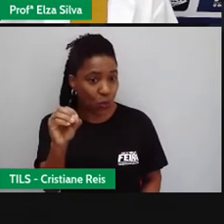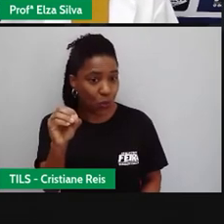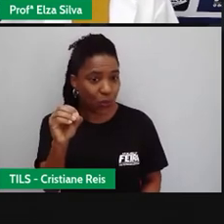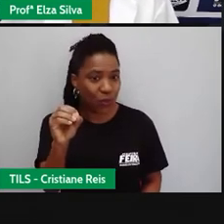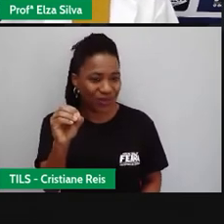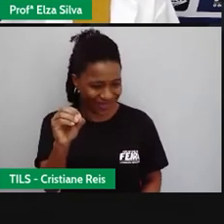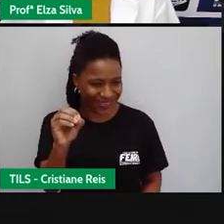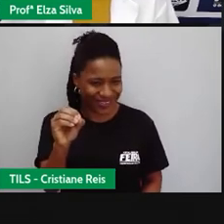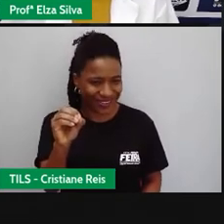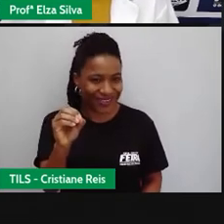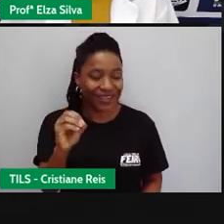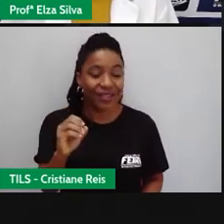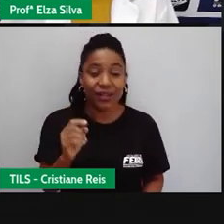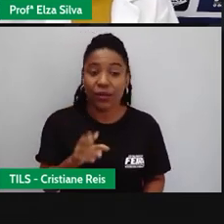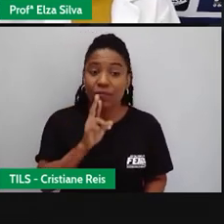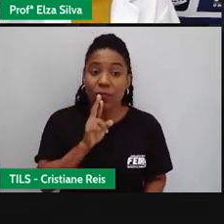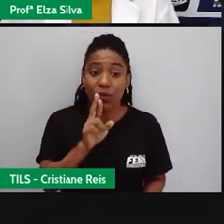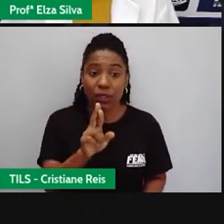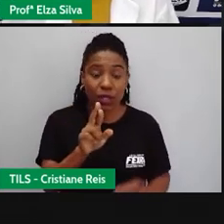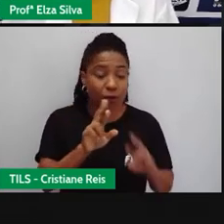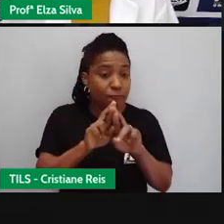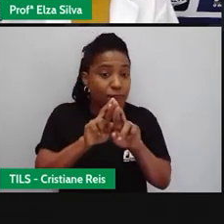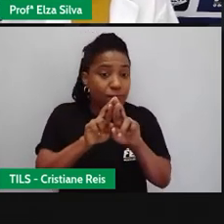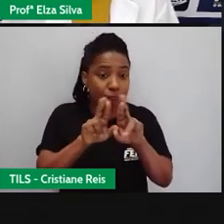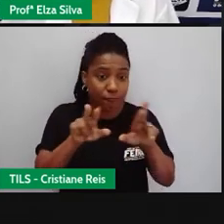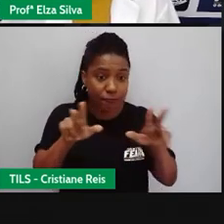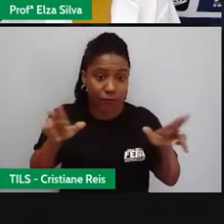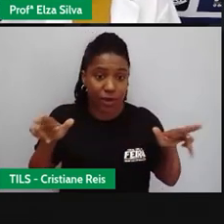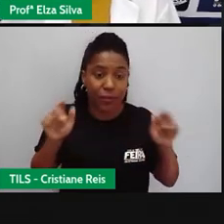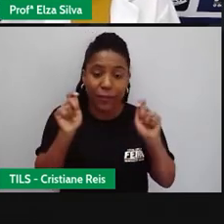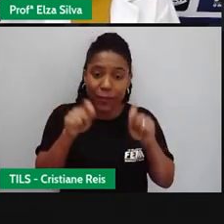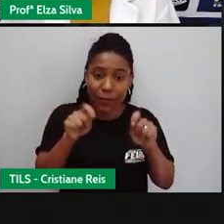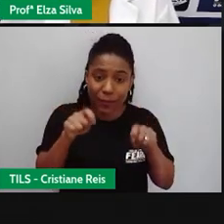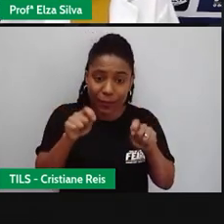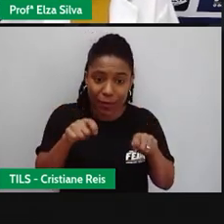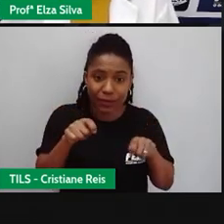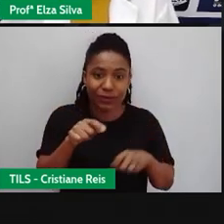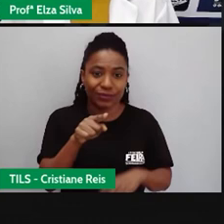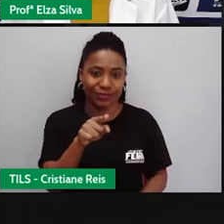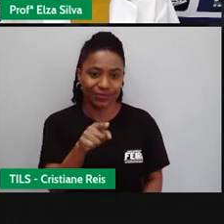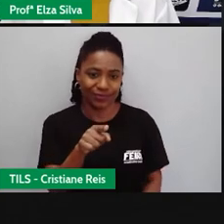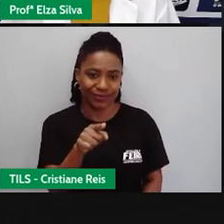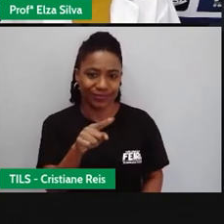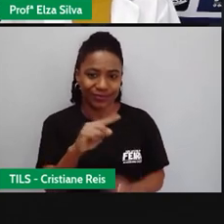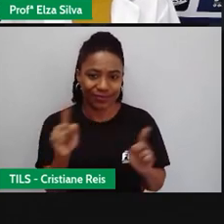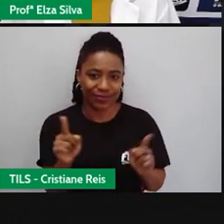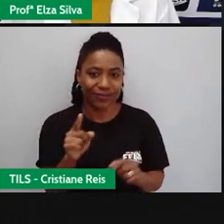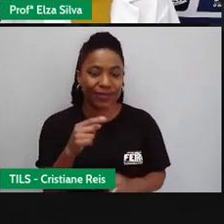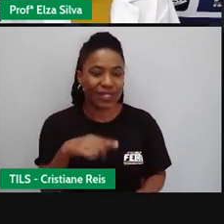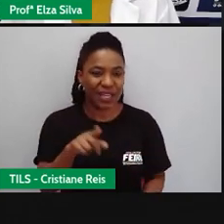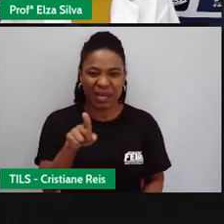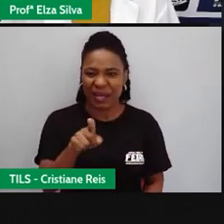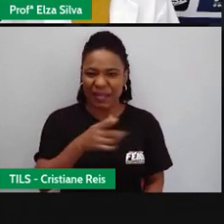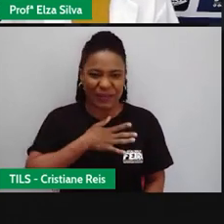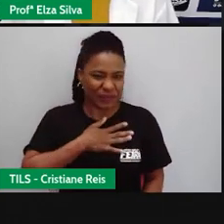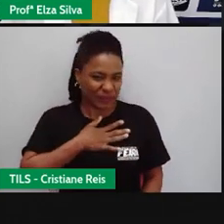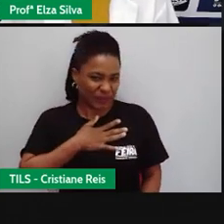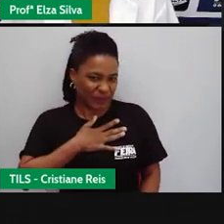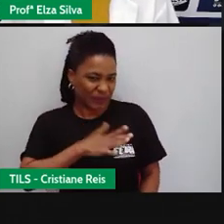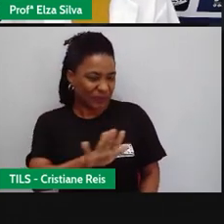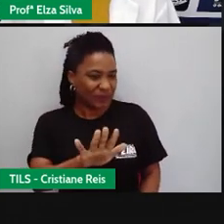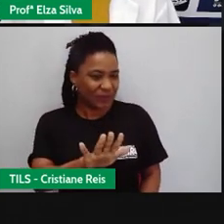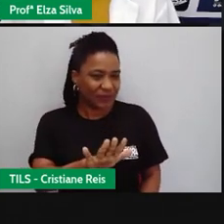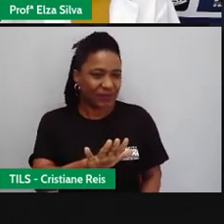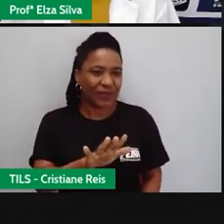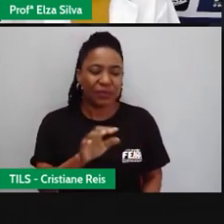possibilidades De responder essa pergunta She hates moots? Ela odeia filmes